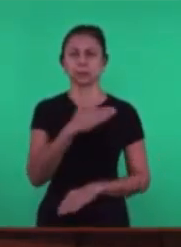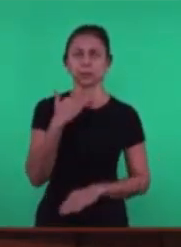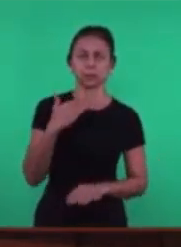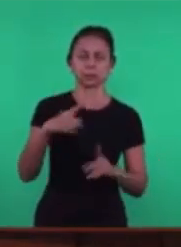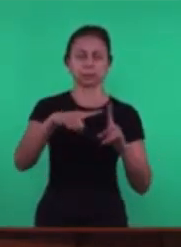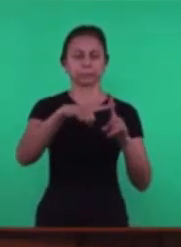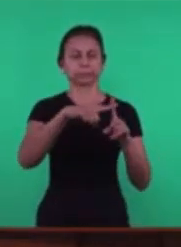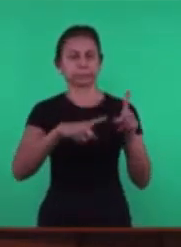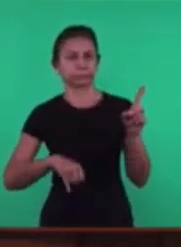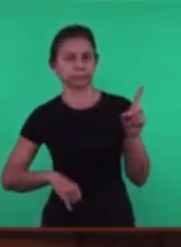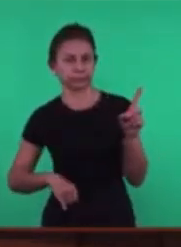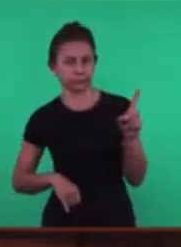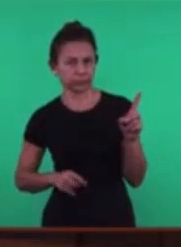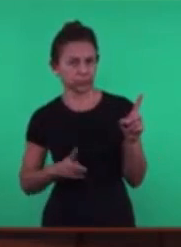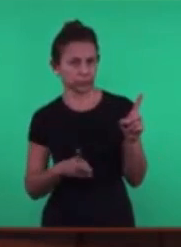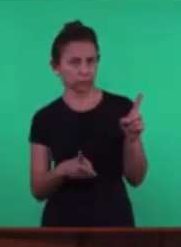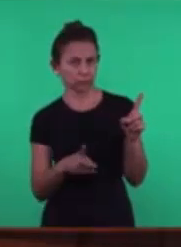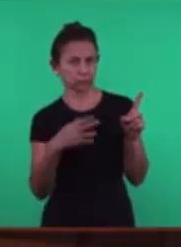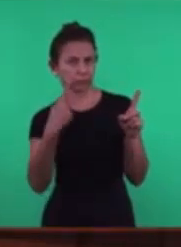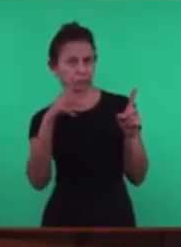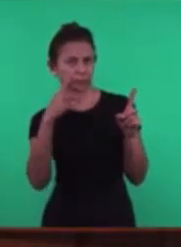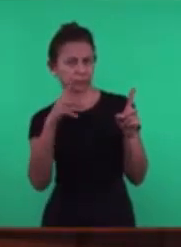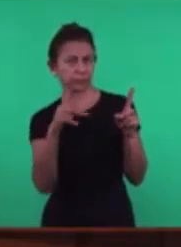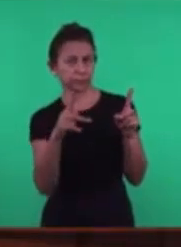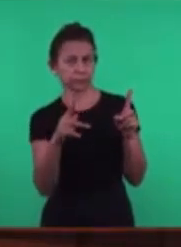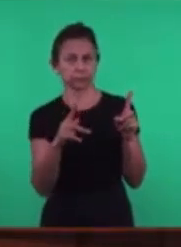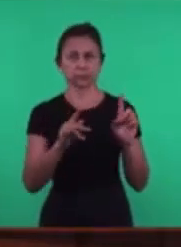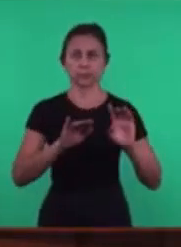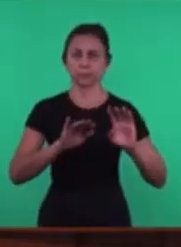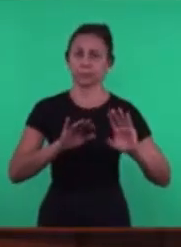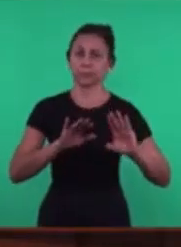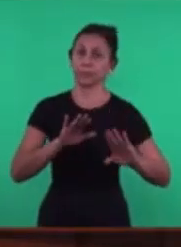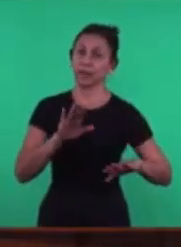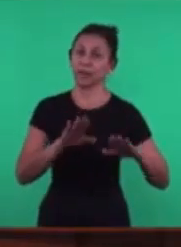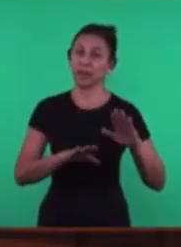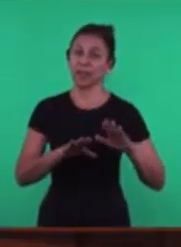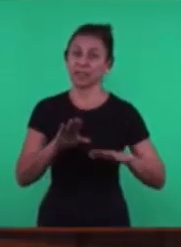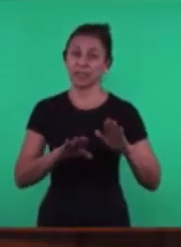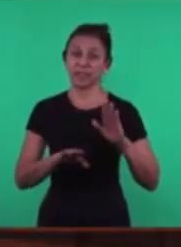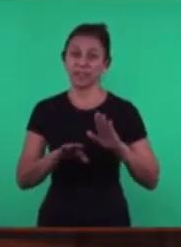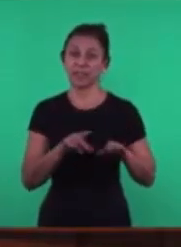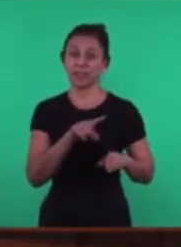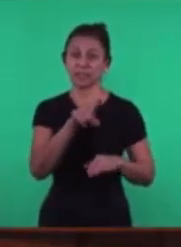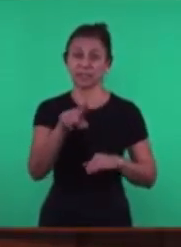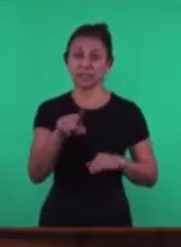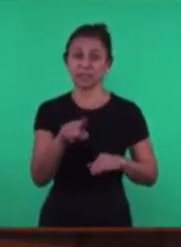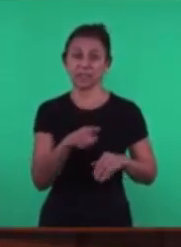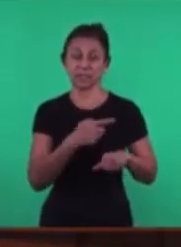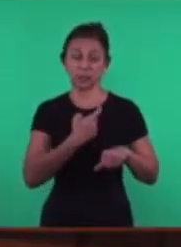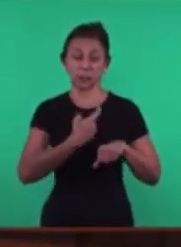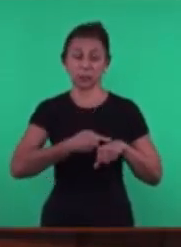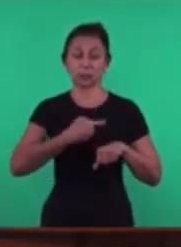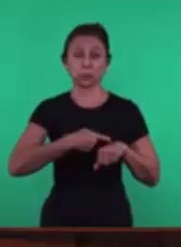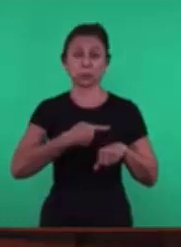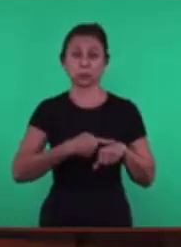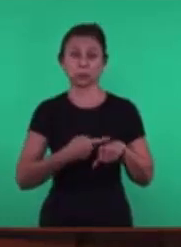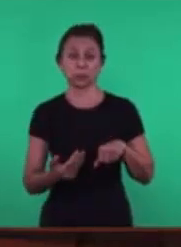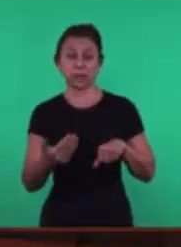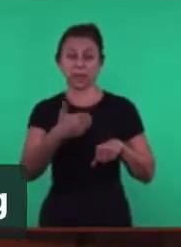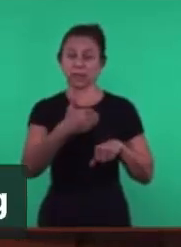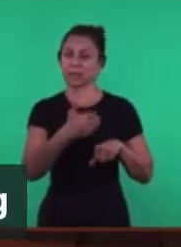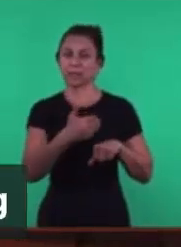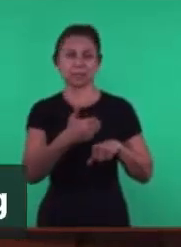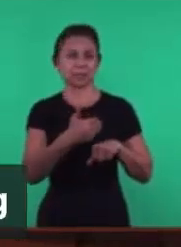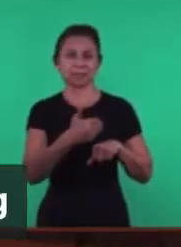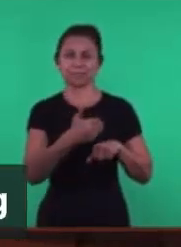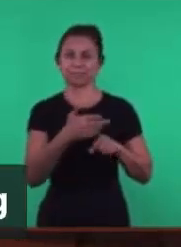Com Nem Nem sempre A semente Entrou E germinou Por que? Porque o